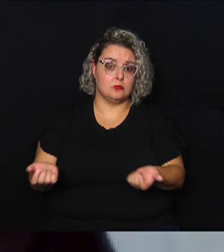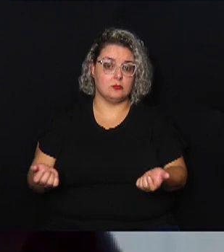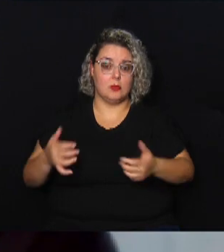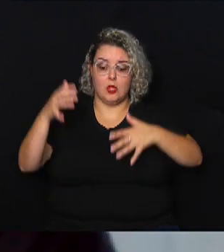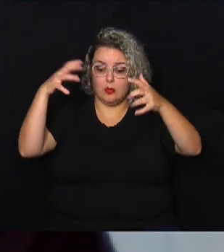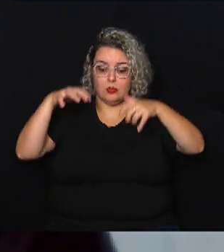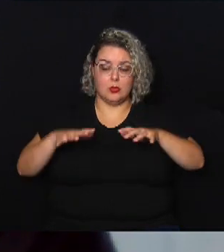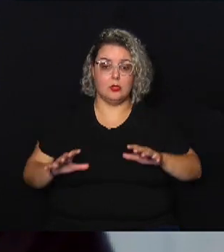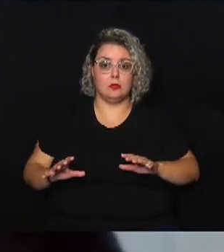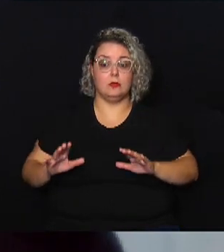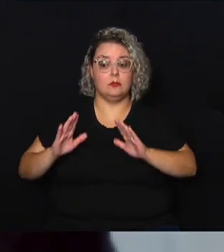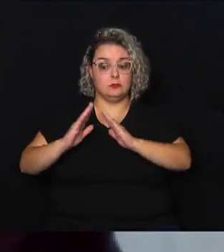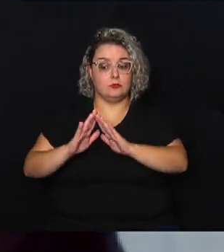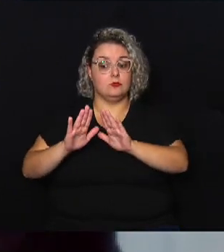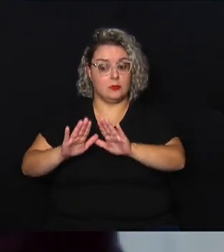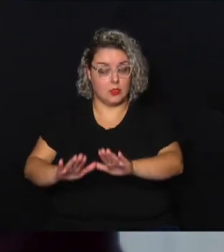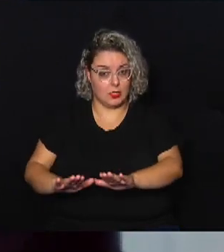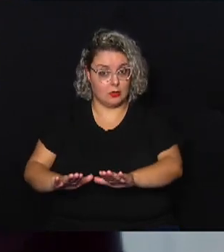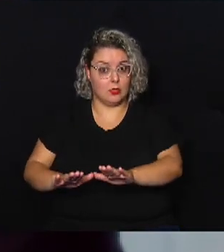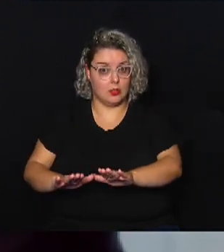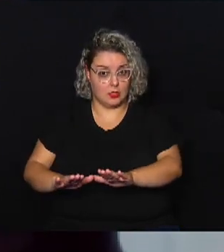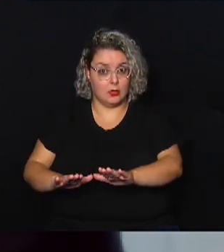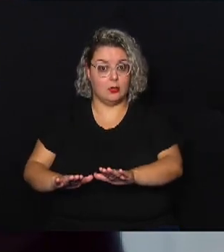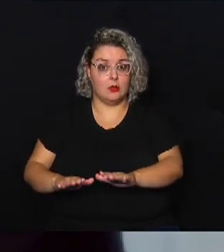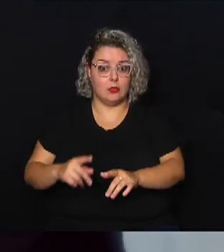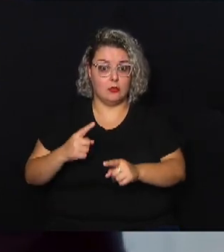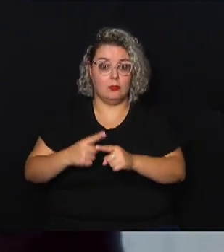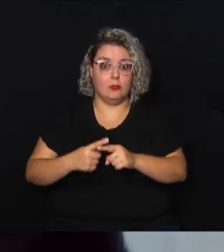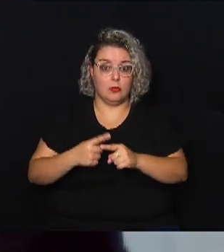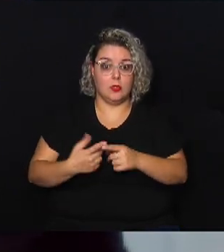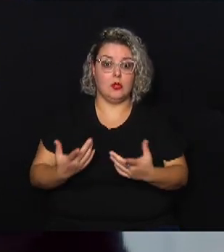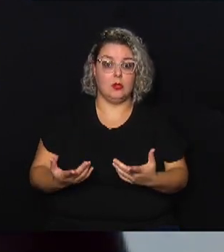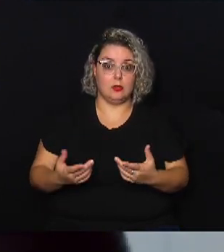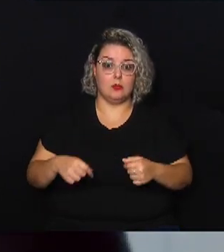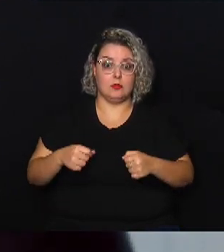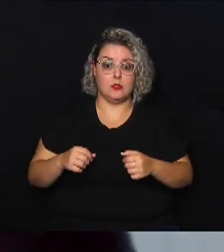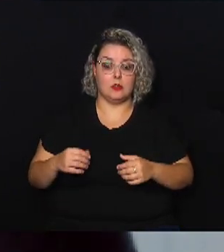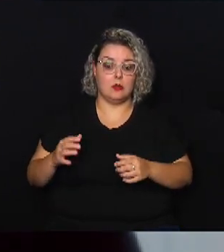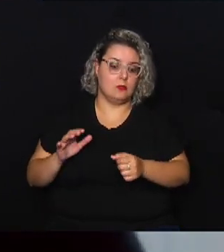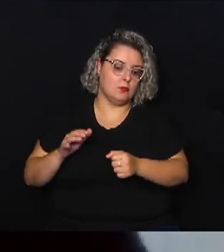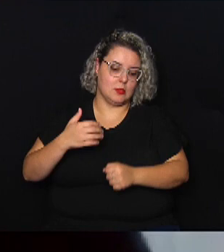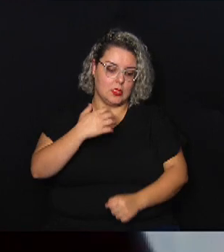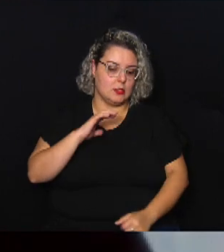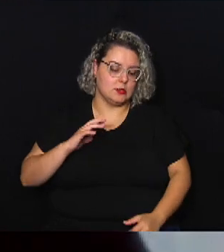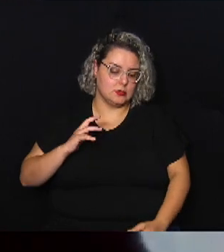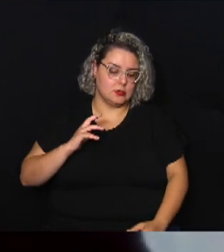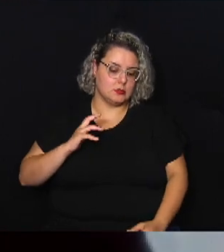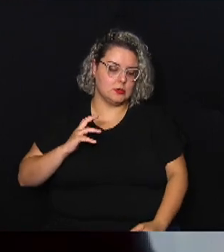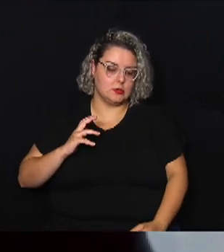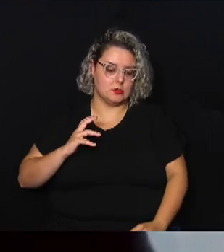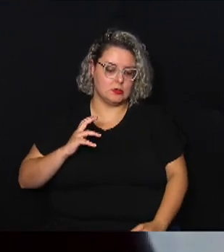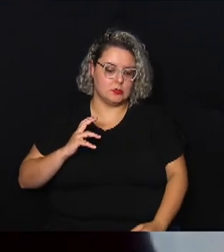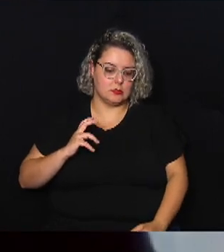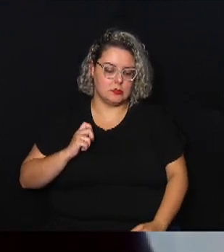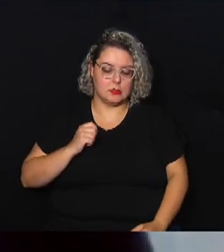saírem da escola porque elas naturalmente deveriam estar mais abrigadas ali então são